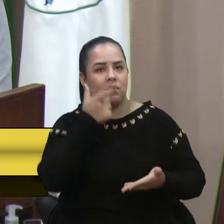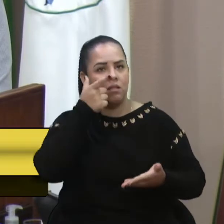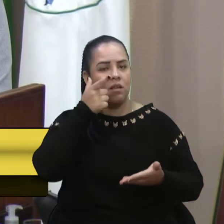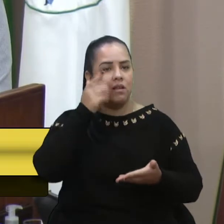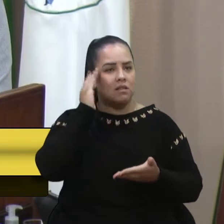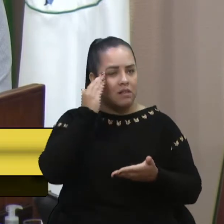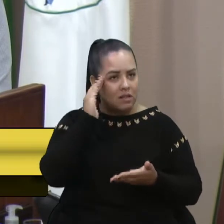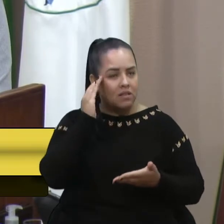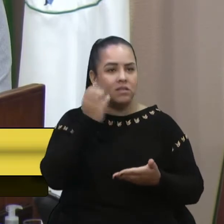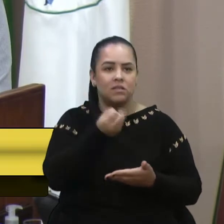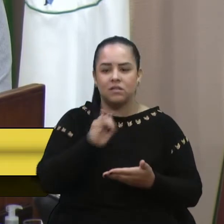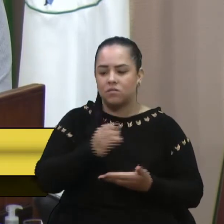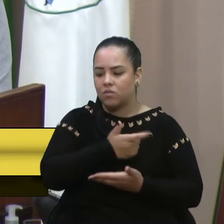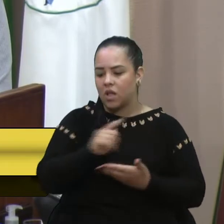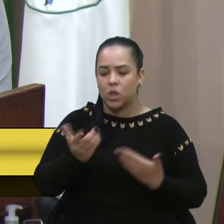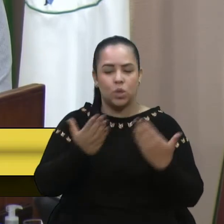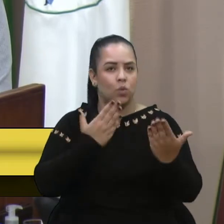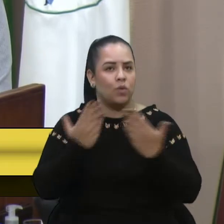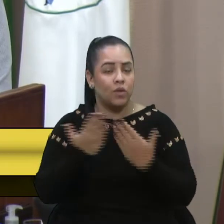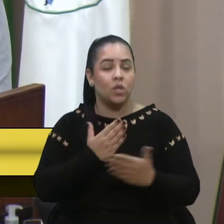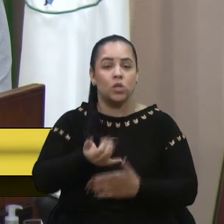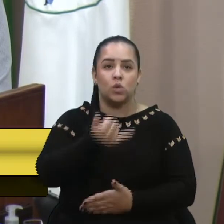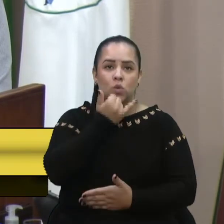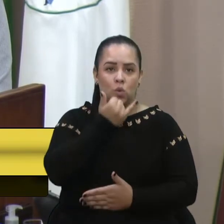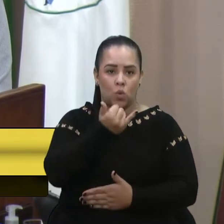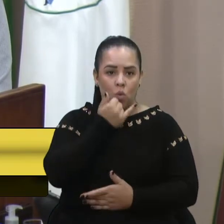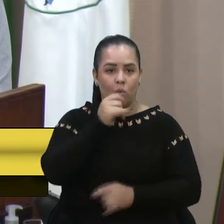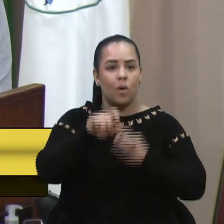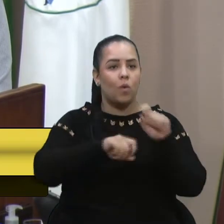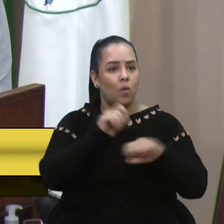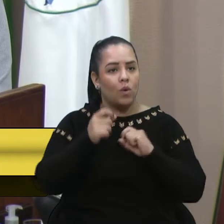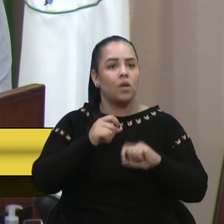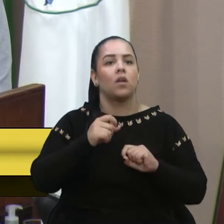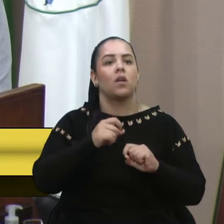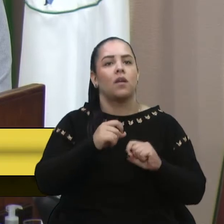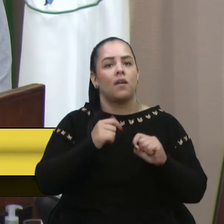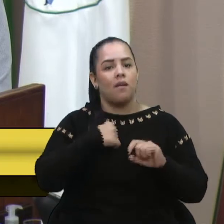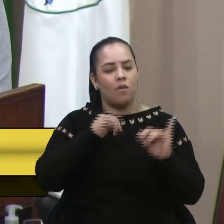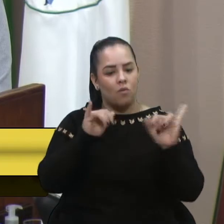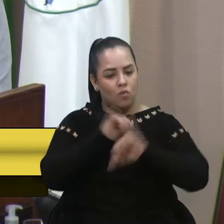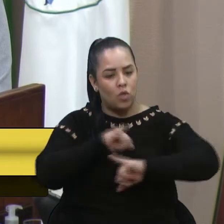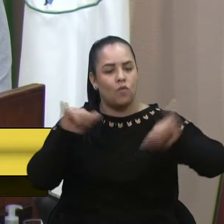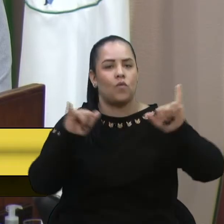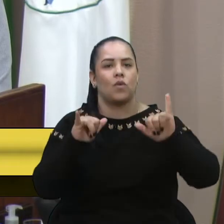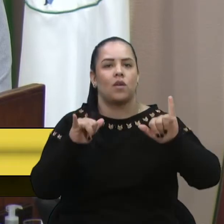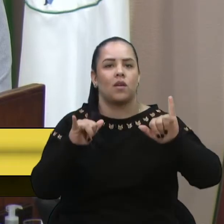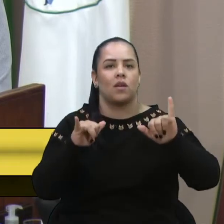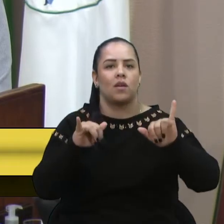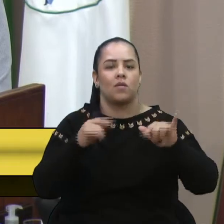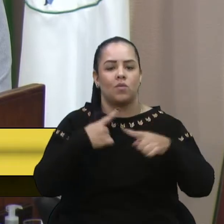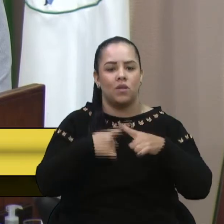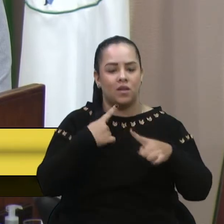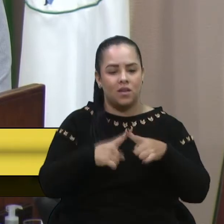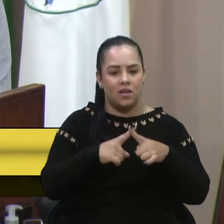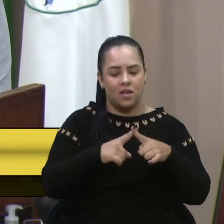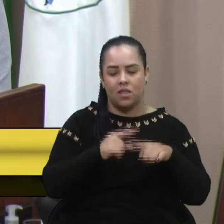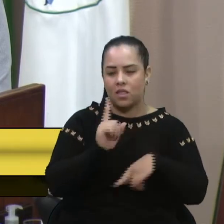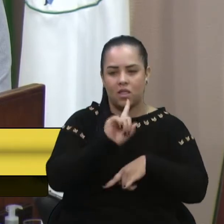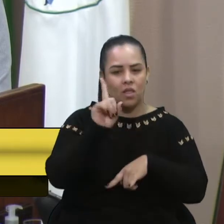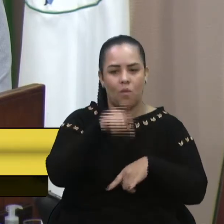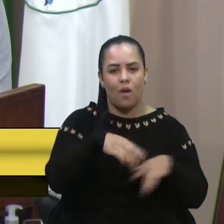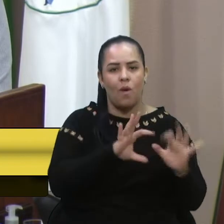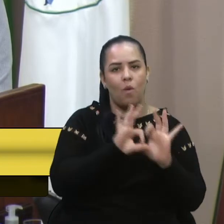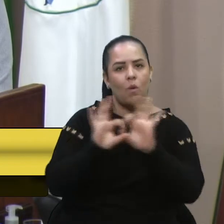dúvidas, peço a excusas pela repercussão via imprensa de uma manifestação nossa tirada de contexto, e que, na sessão